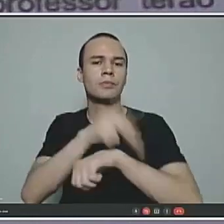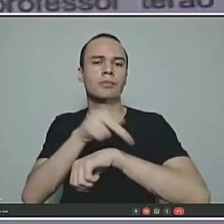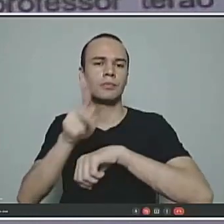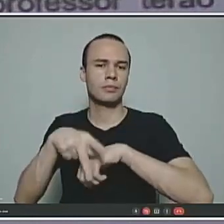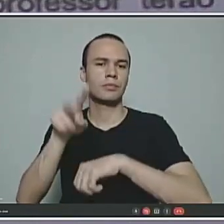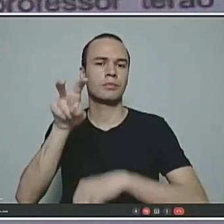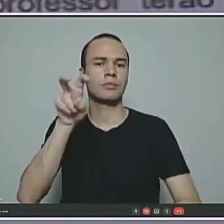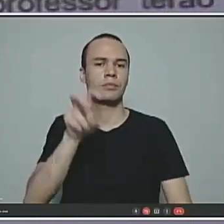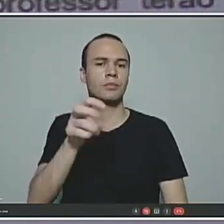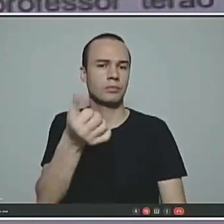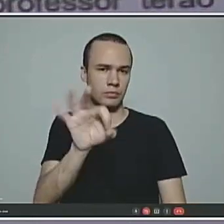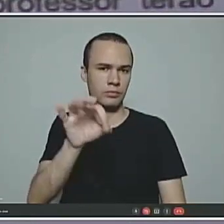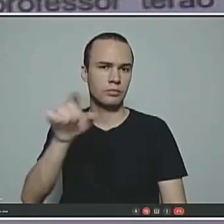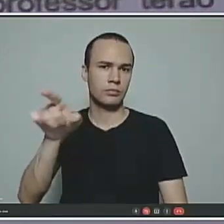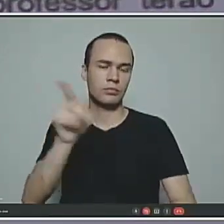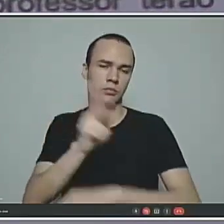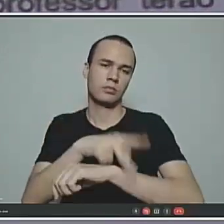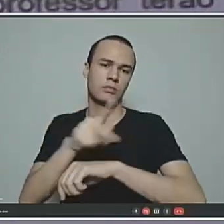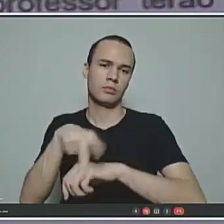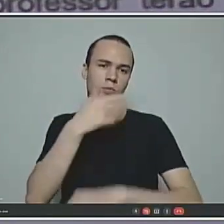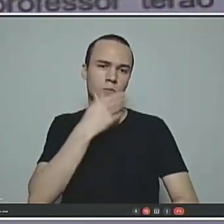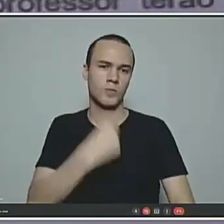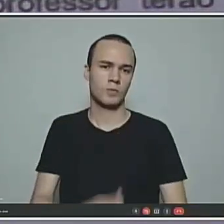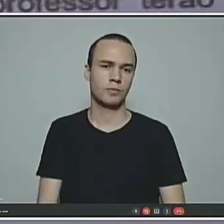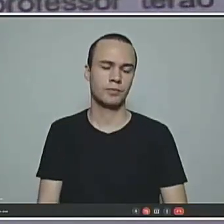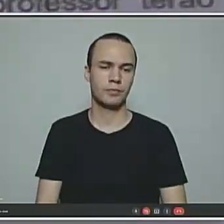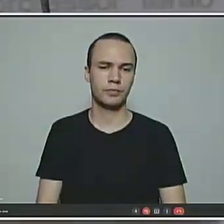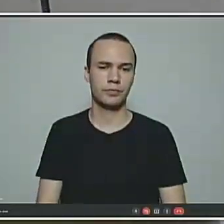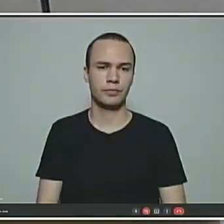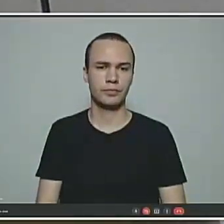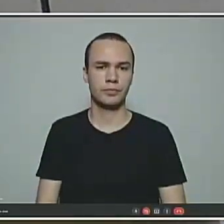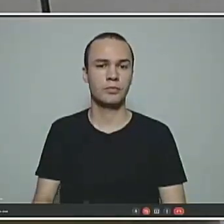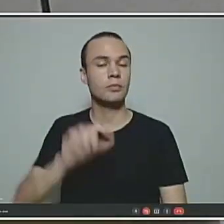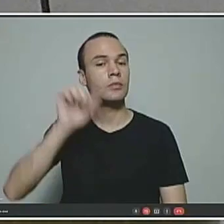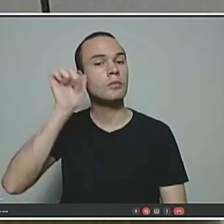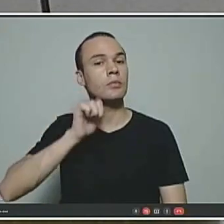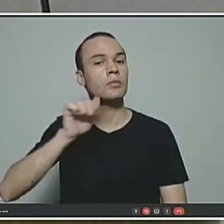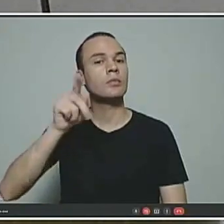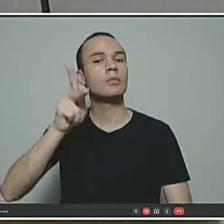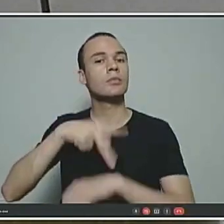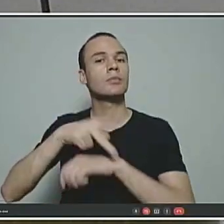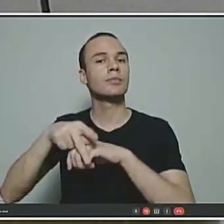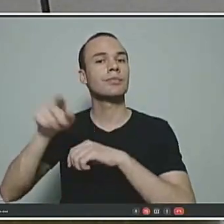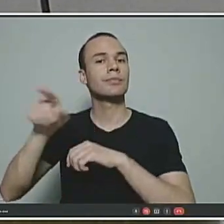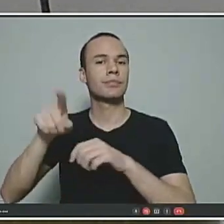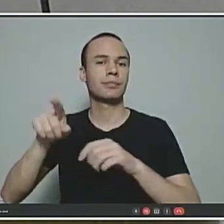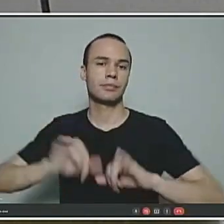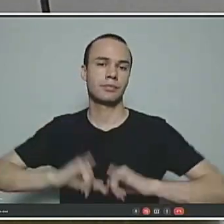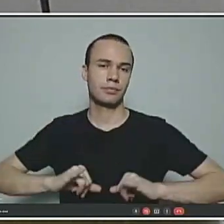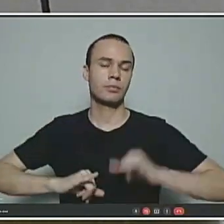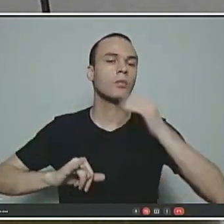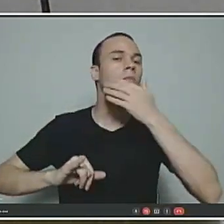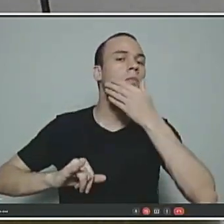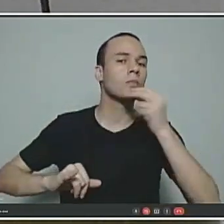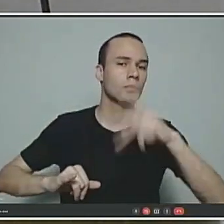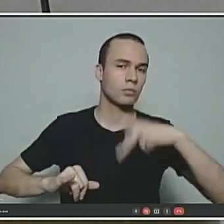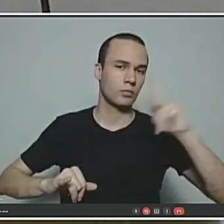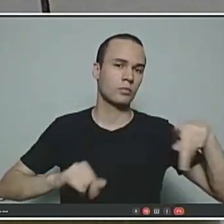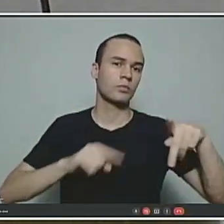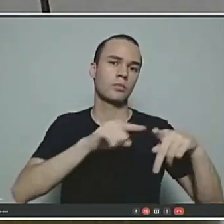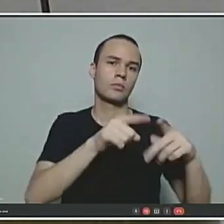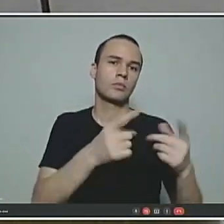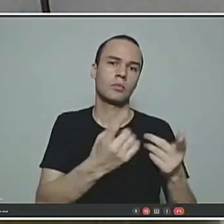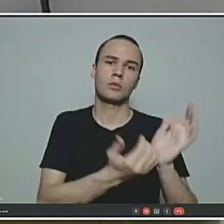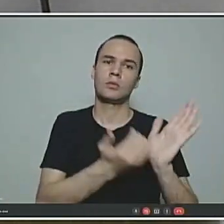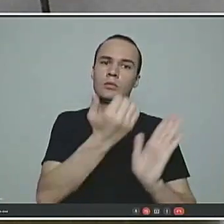e 60 professor. Para professora teve um prejuízo maior. Para o professor aumentou 5 anos, para o professor aumentou